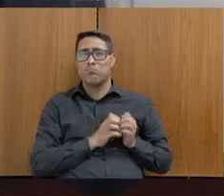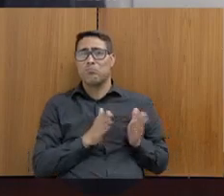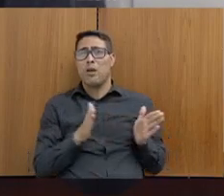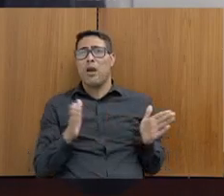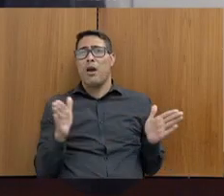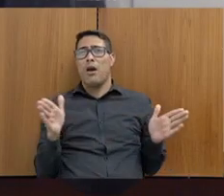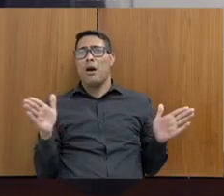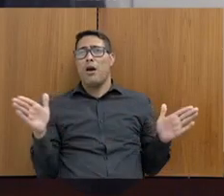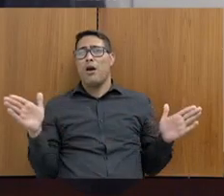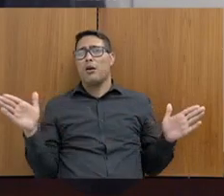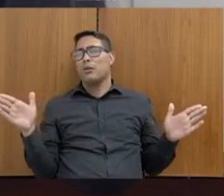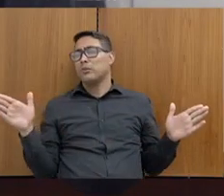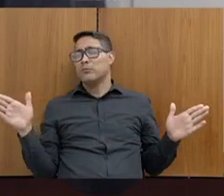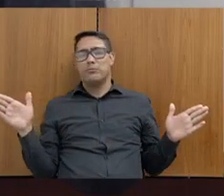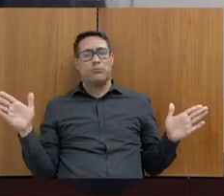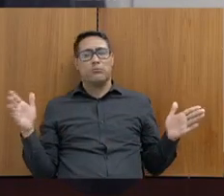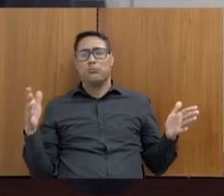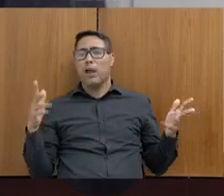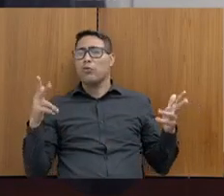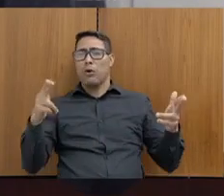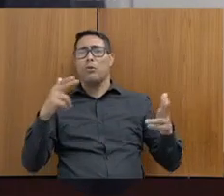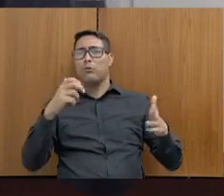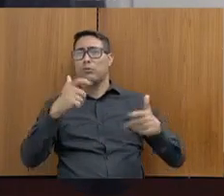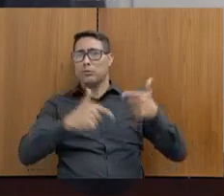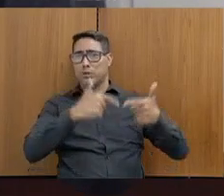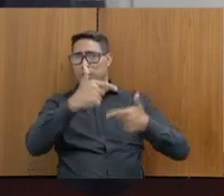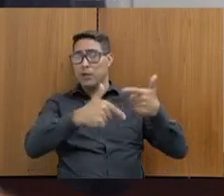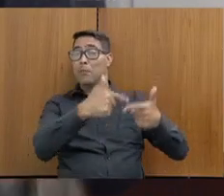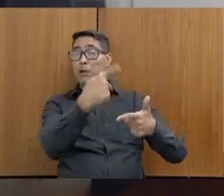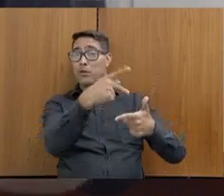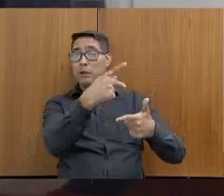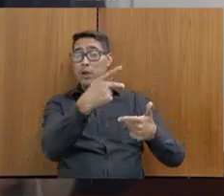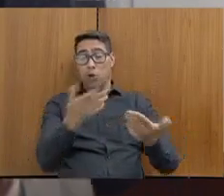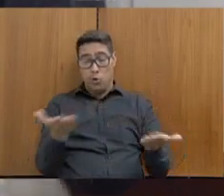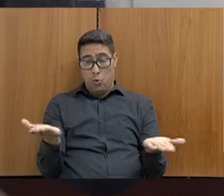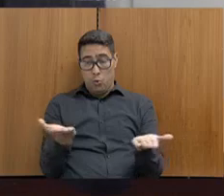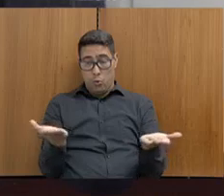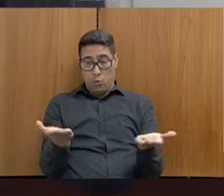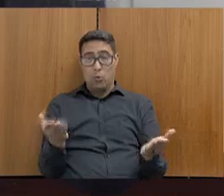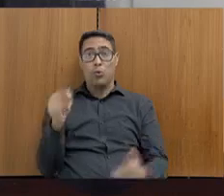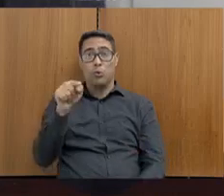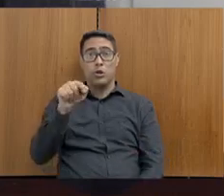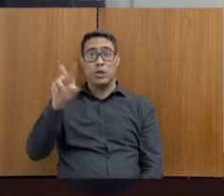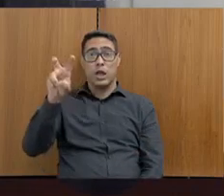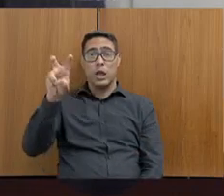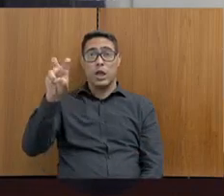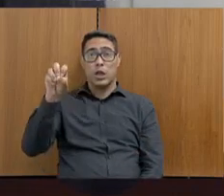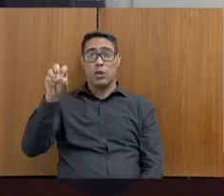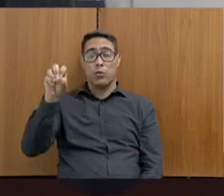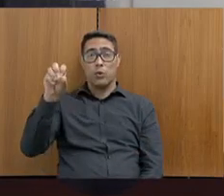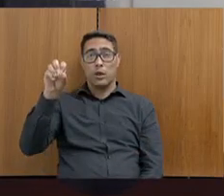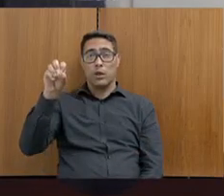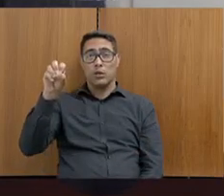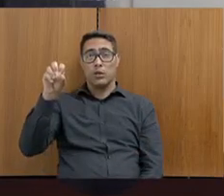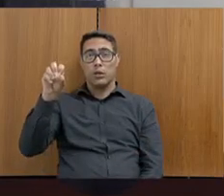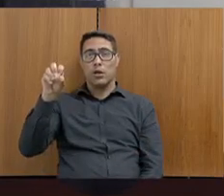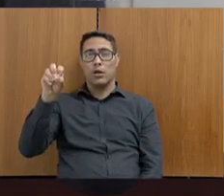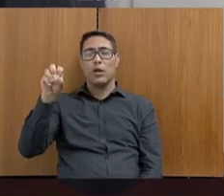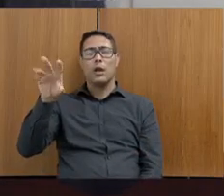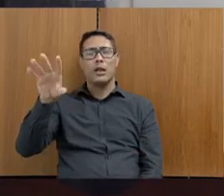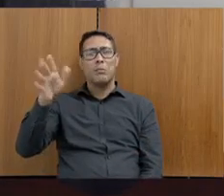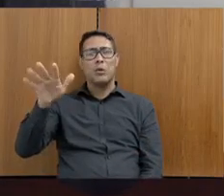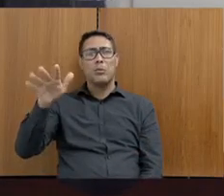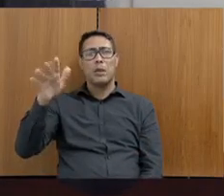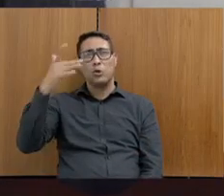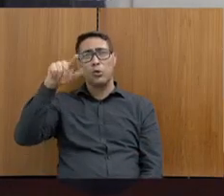E ele disse que mais de 50 pessoas que eles têm hoje, trabalhando, acho que aproximadamente quase mil servidores,